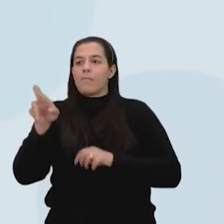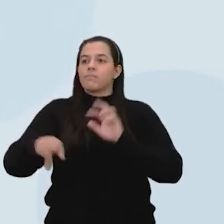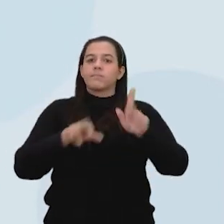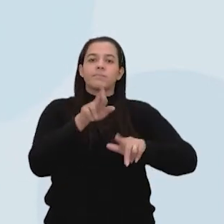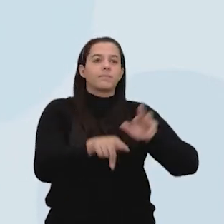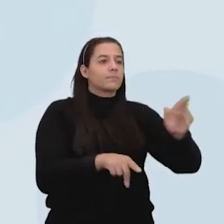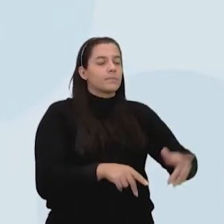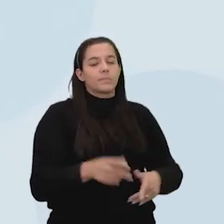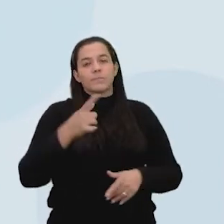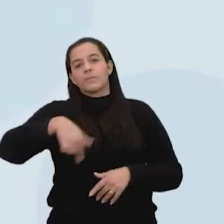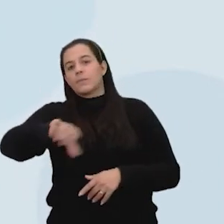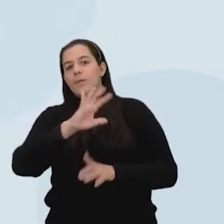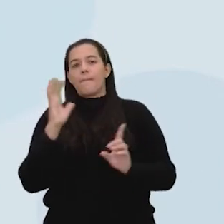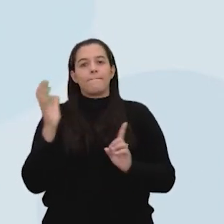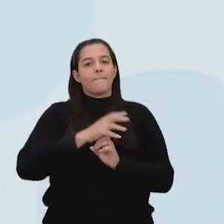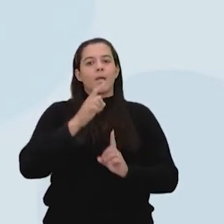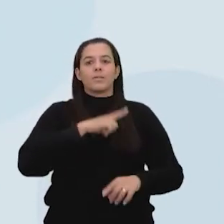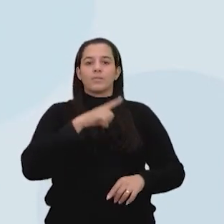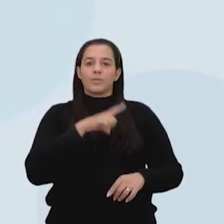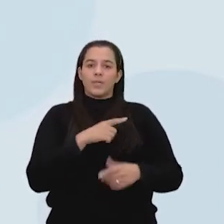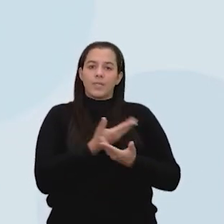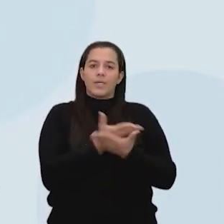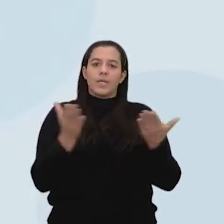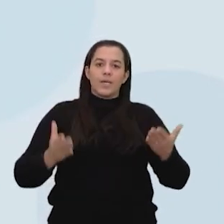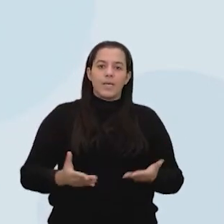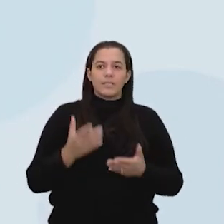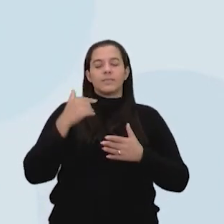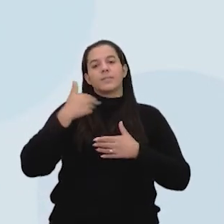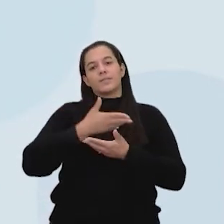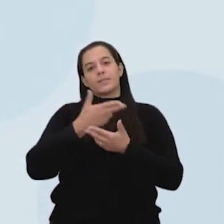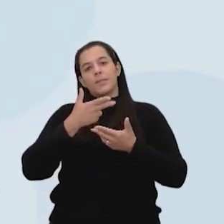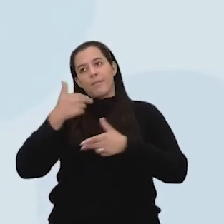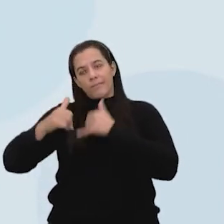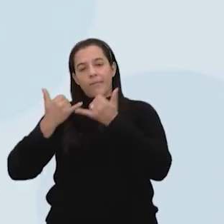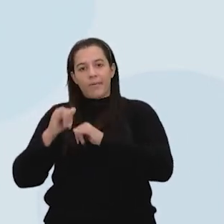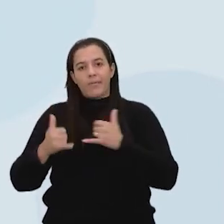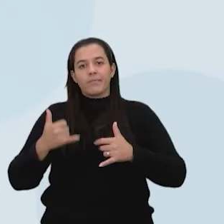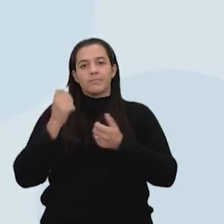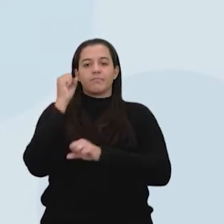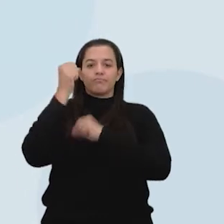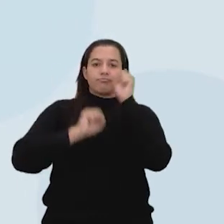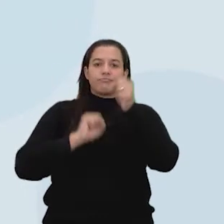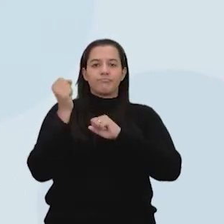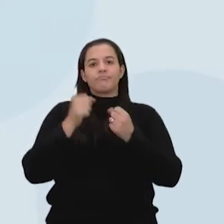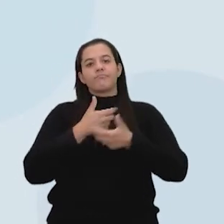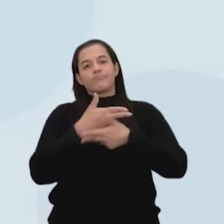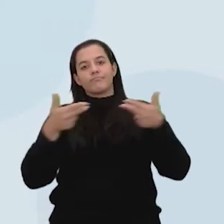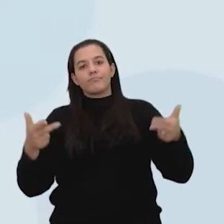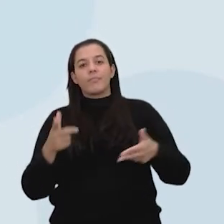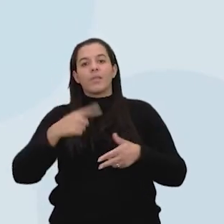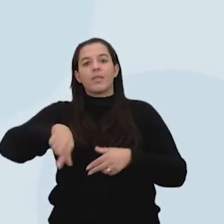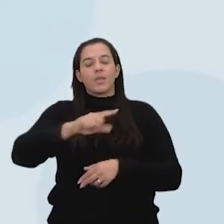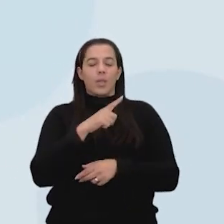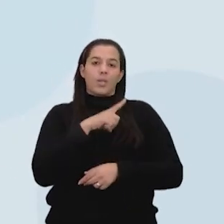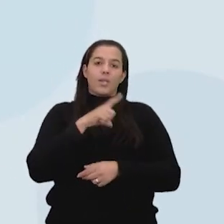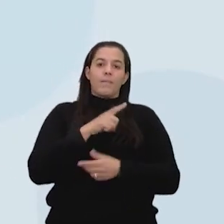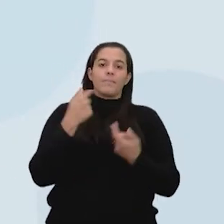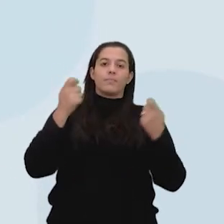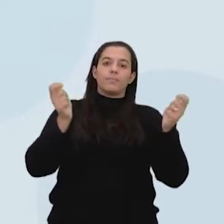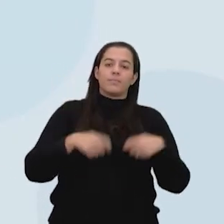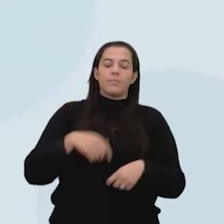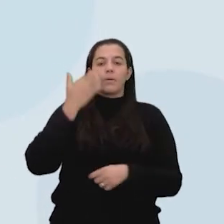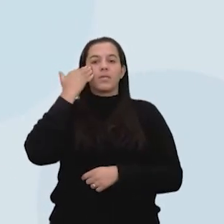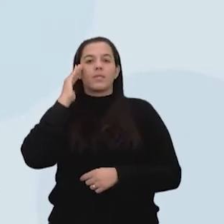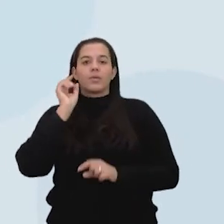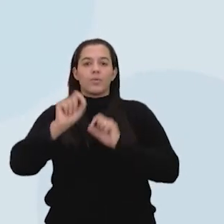impactos nocivos dessas fontes, como as fontes termoelétricas. Então, no curto prazo, é isso que a gente pode entender, principalmente